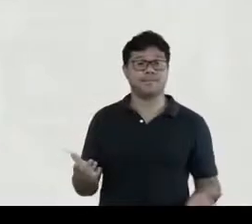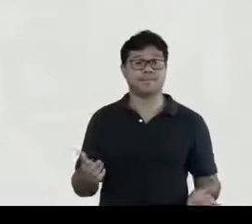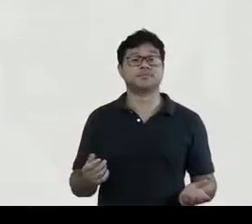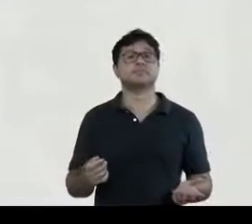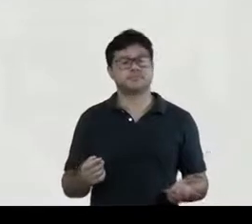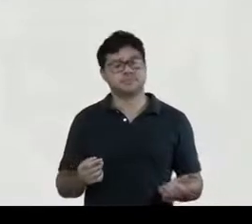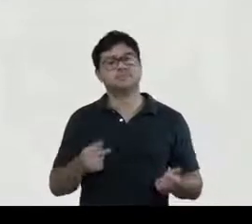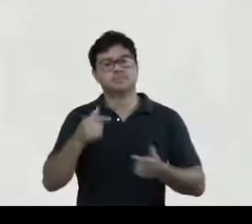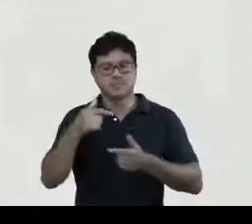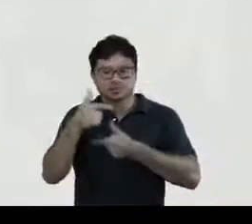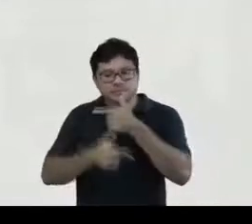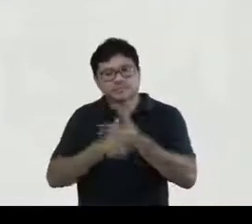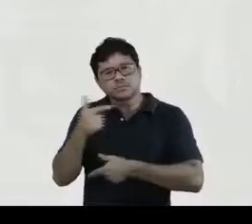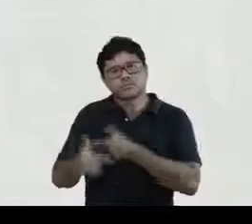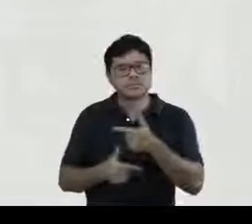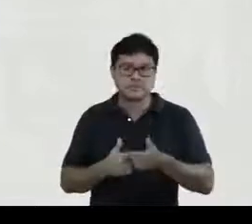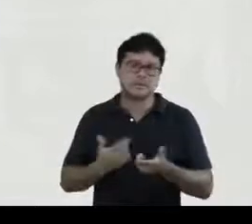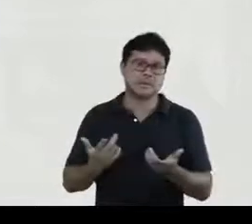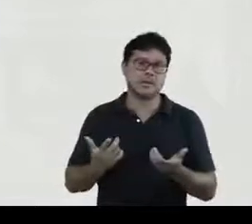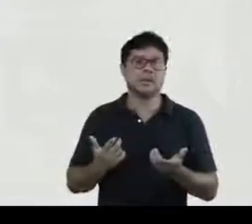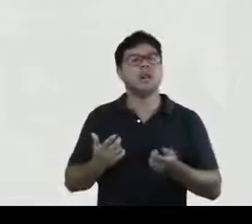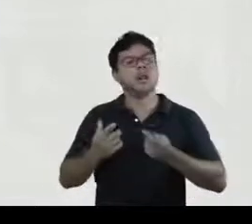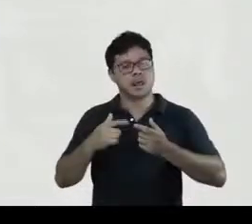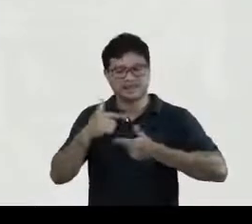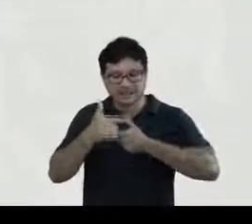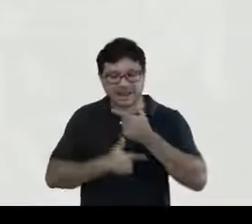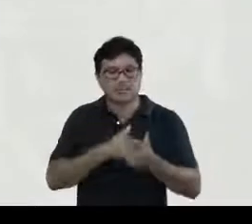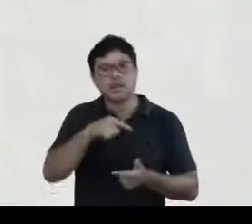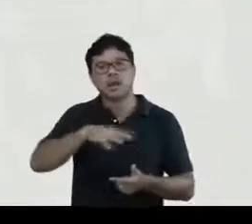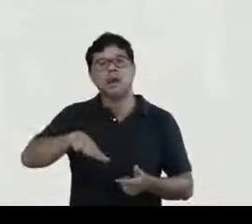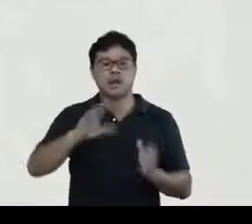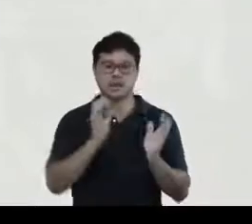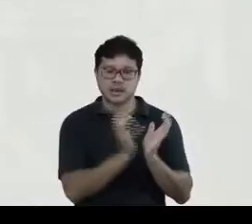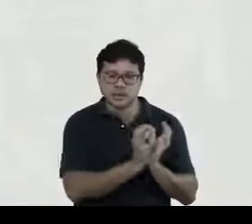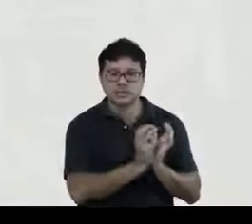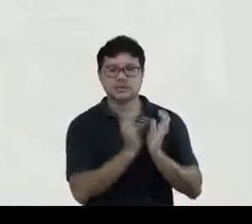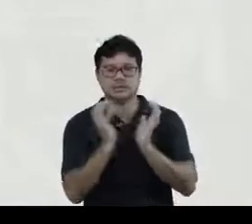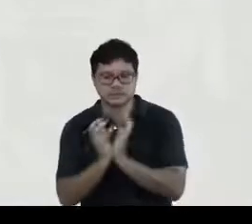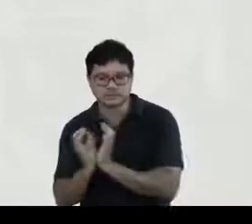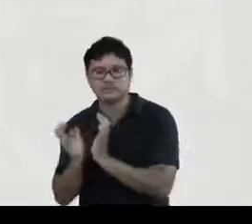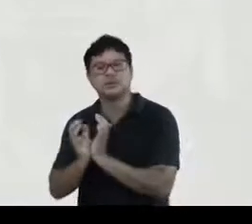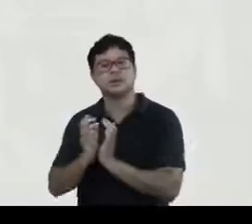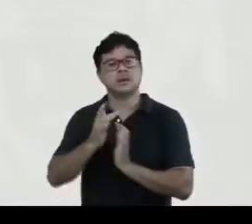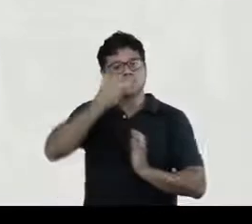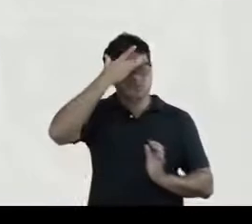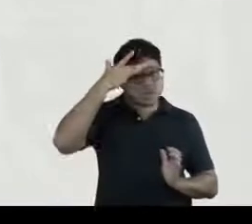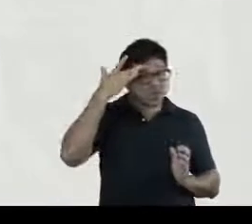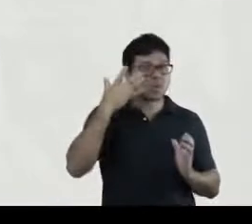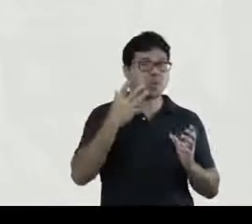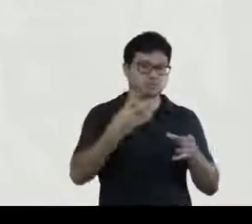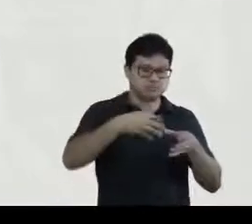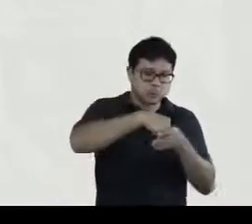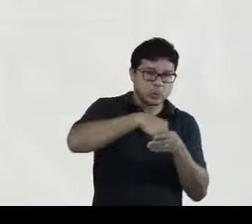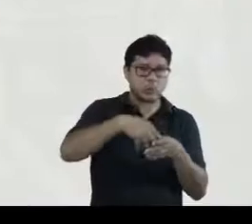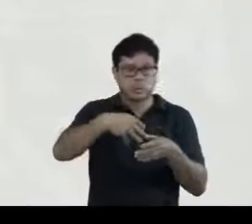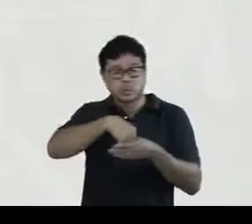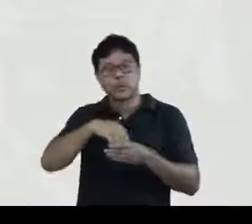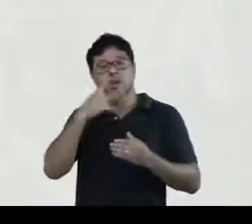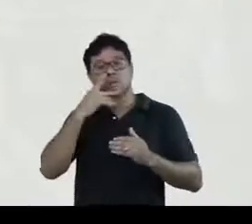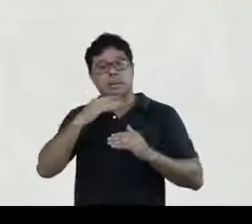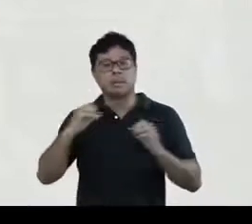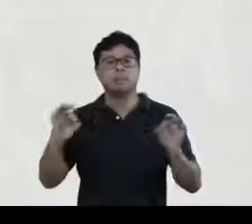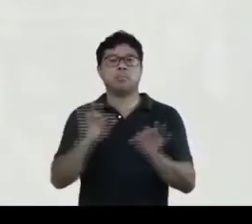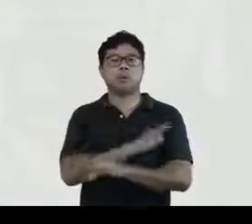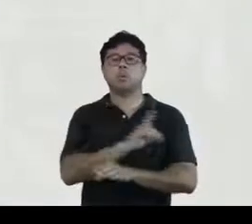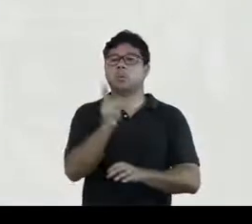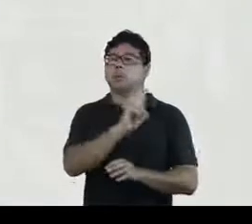trabalhos como esse necessariamente são trabalhos de equipe são trabalhos que estão sempre em construção